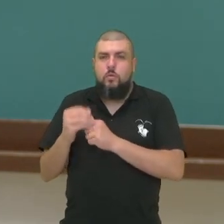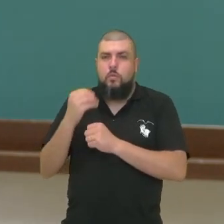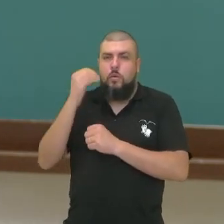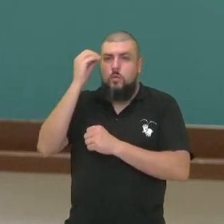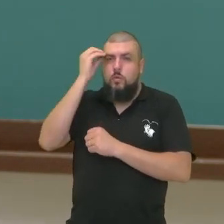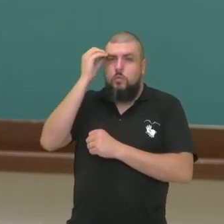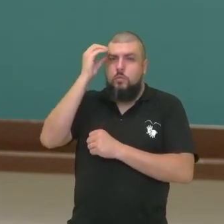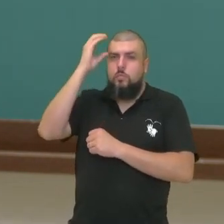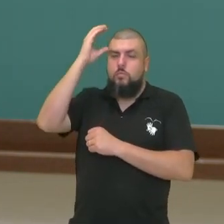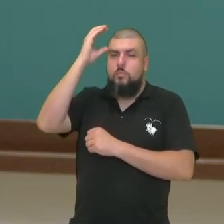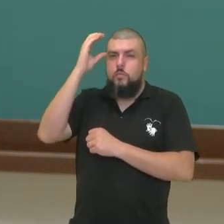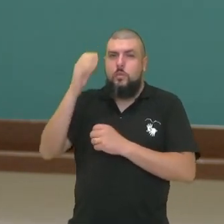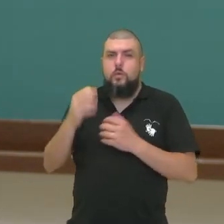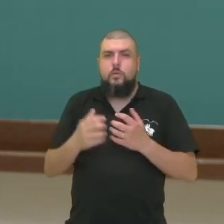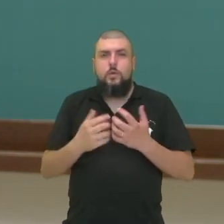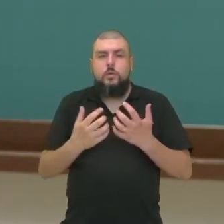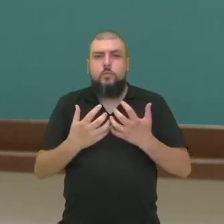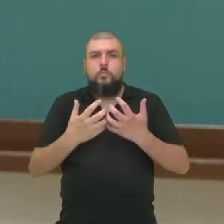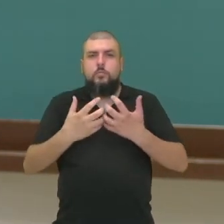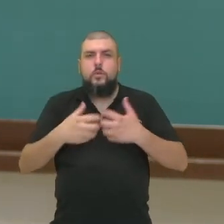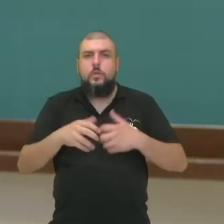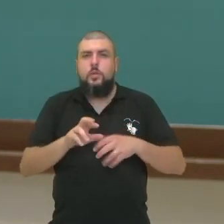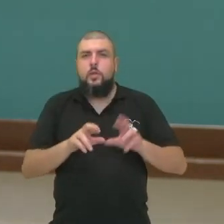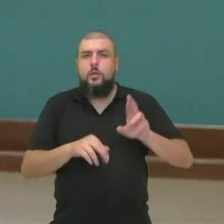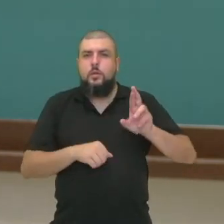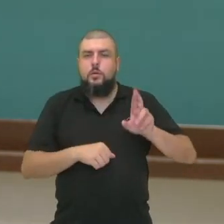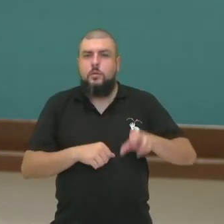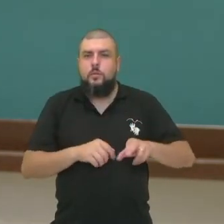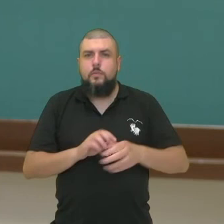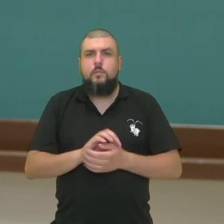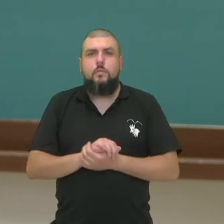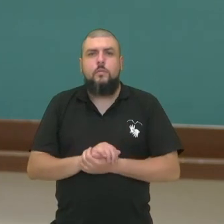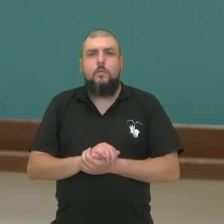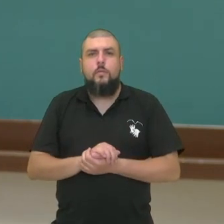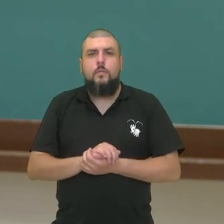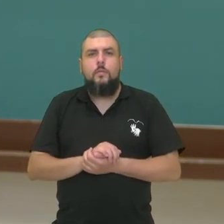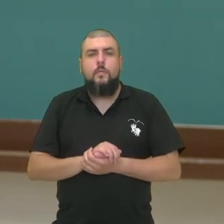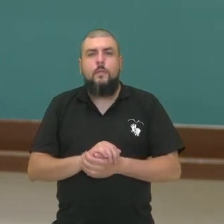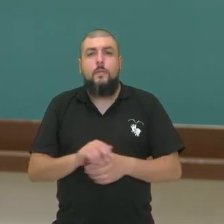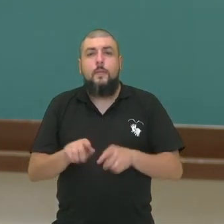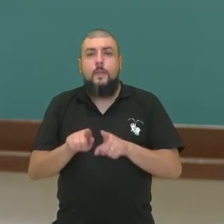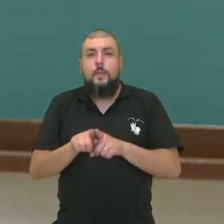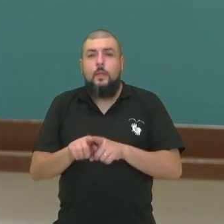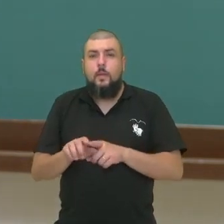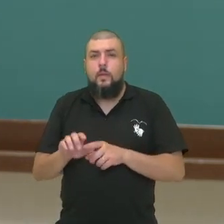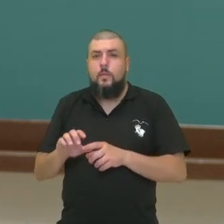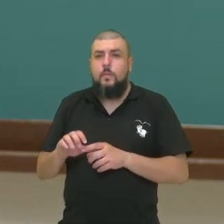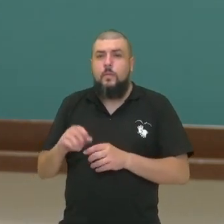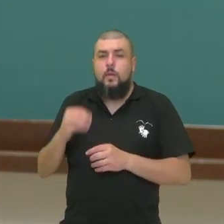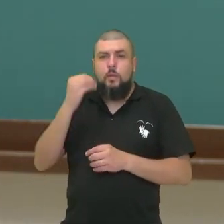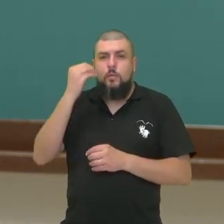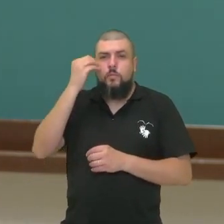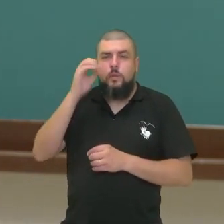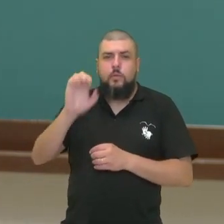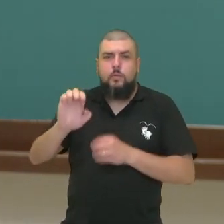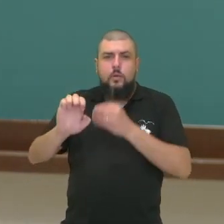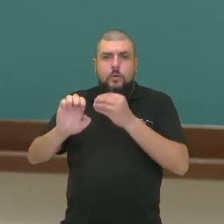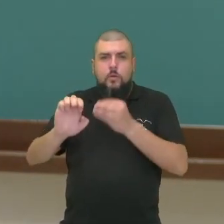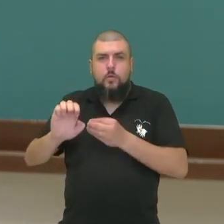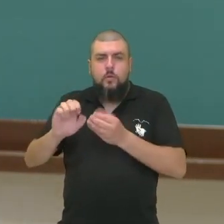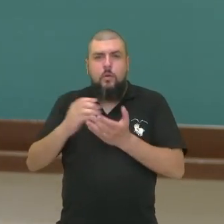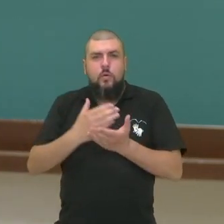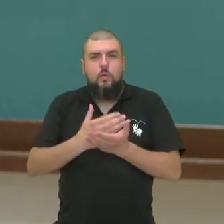razão. E as primeiras experiências, as primeiras pesquisas empiristas, começam já aqui na Universidade